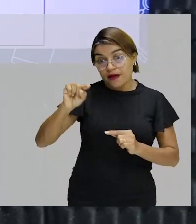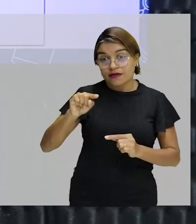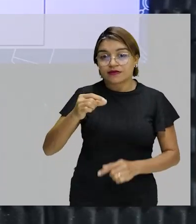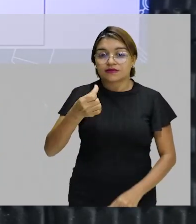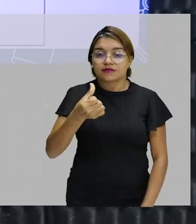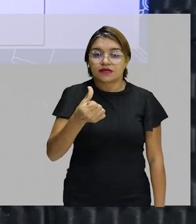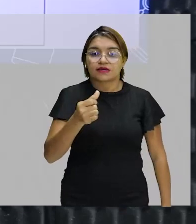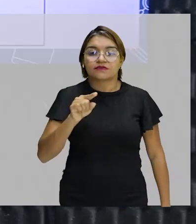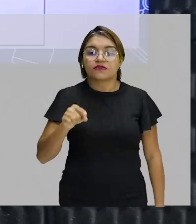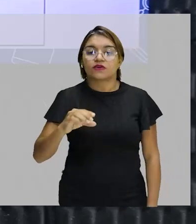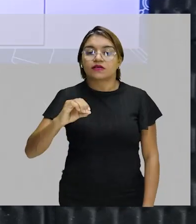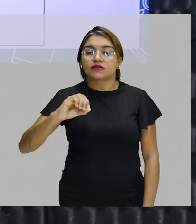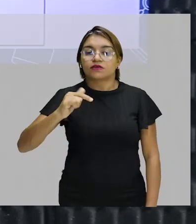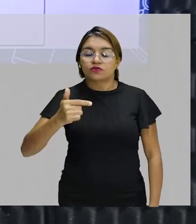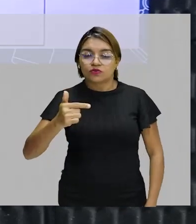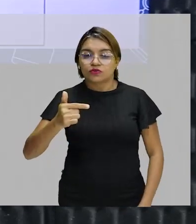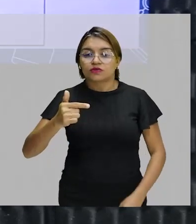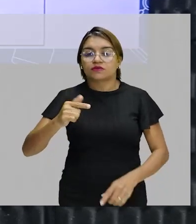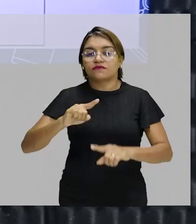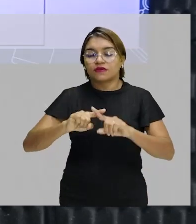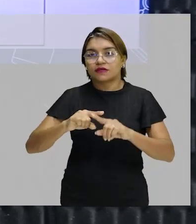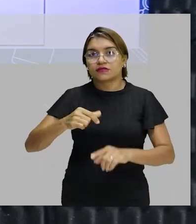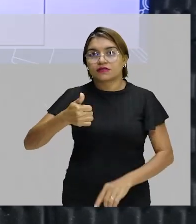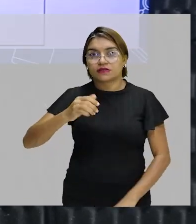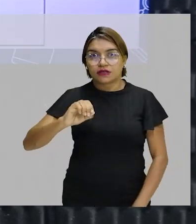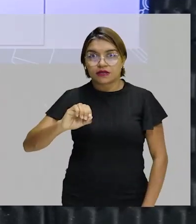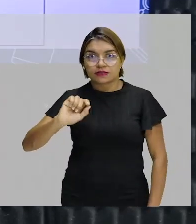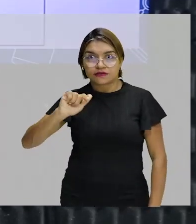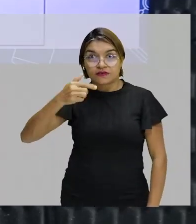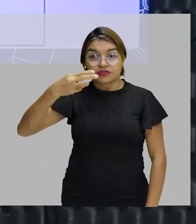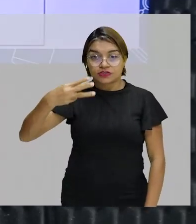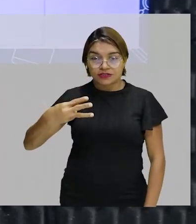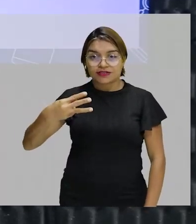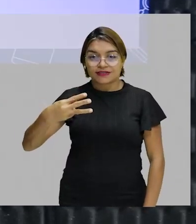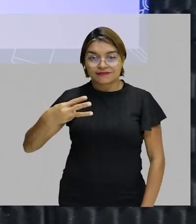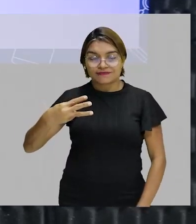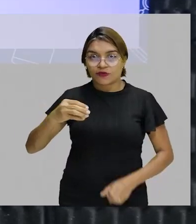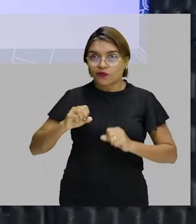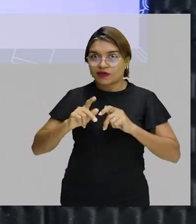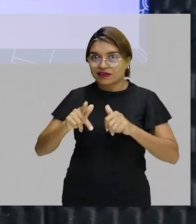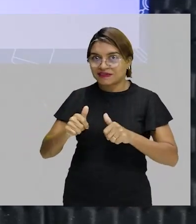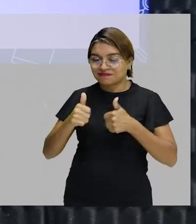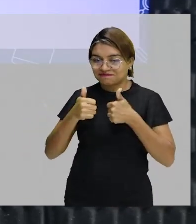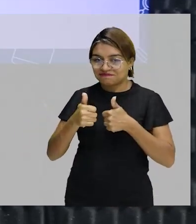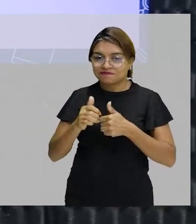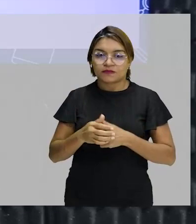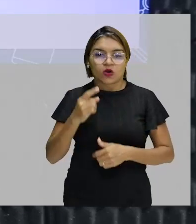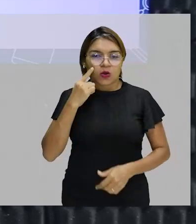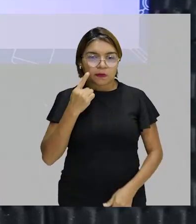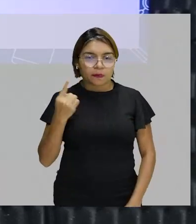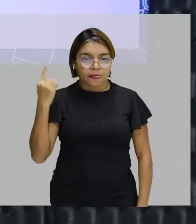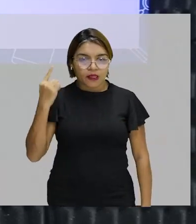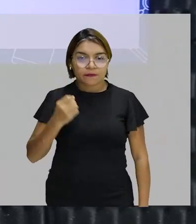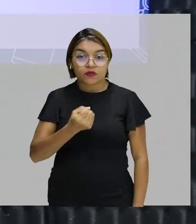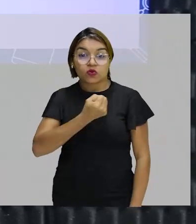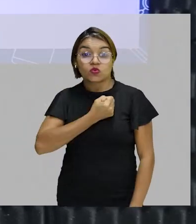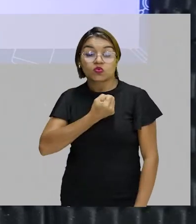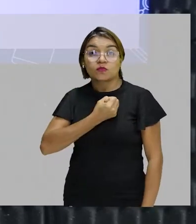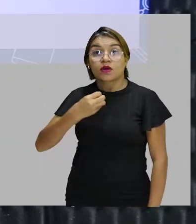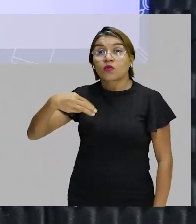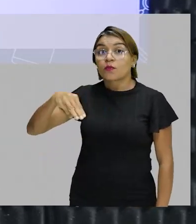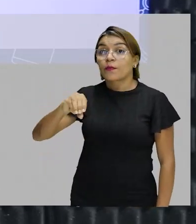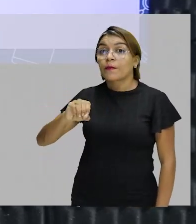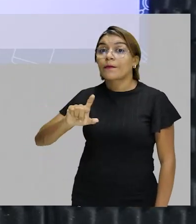a 23, que equivale a 1 mol desses íons. Show de bola? Agora, o número de mol.